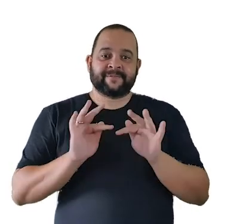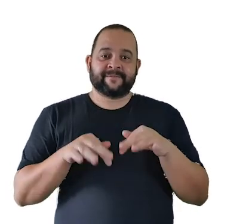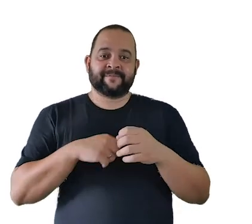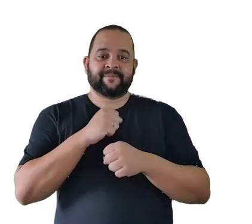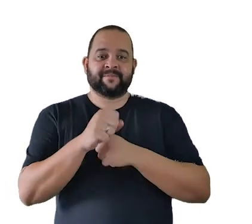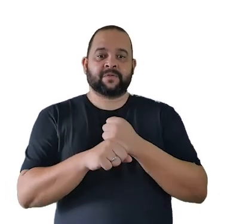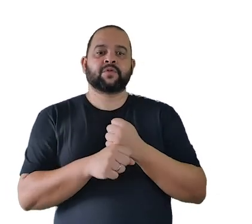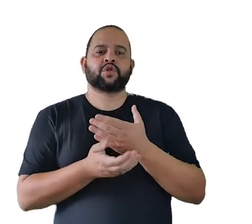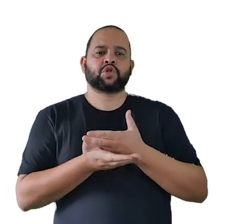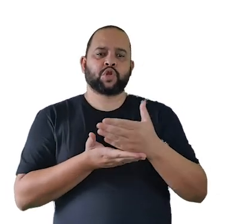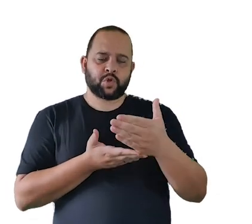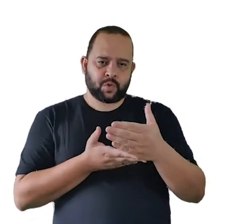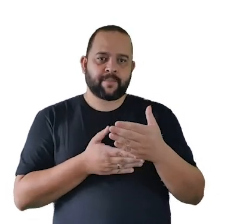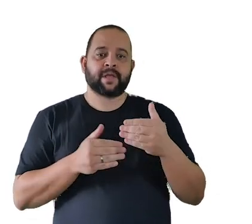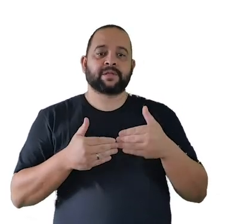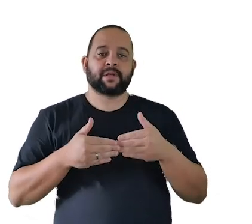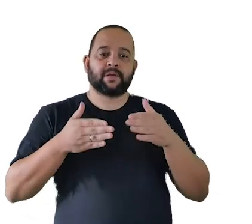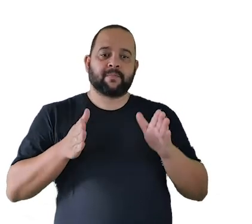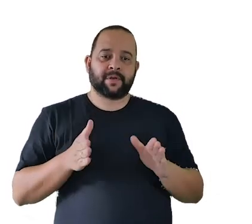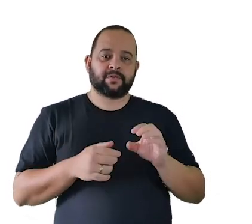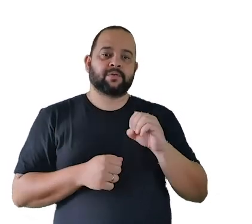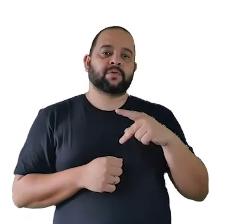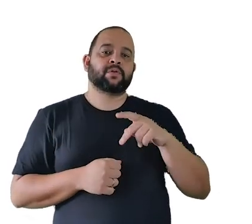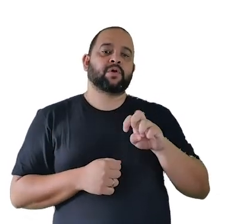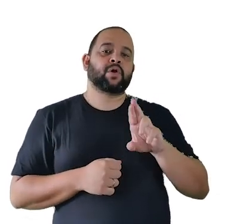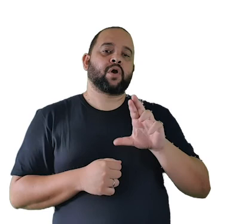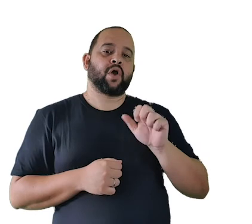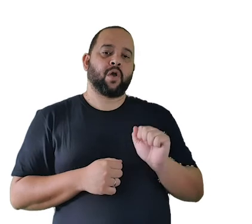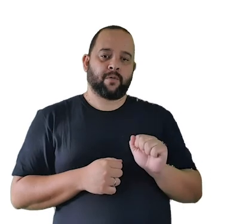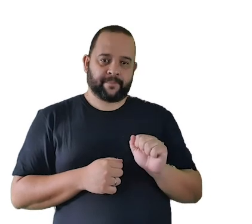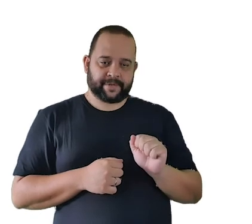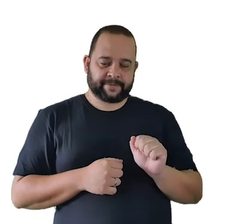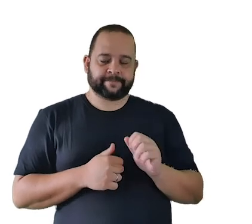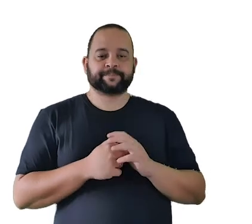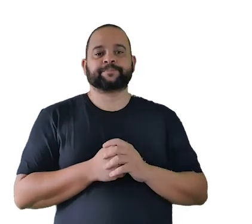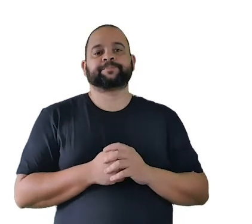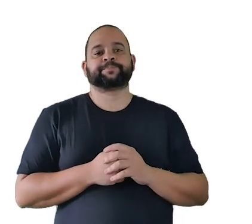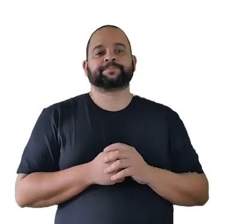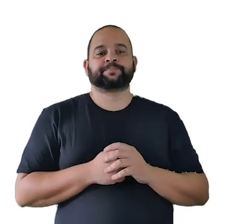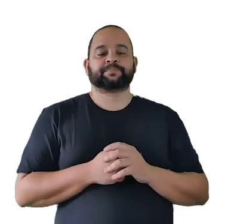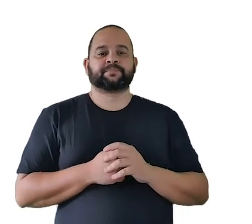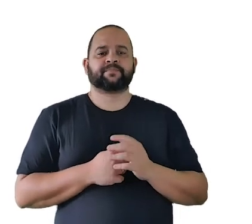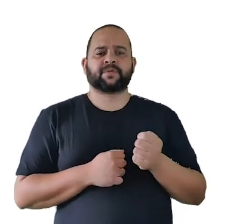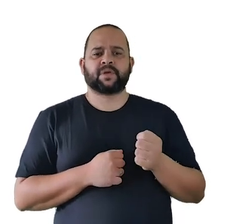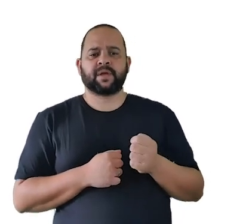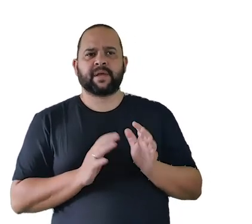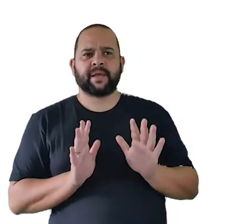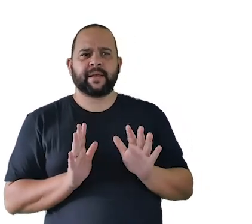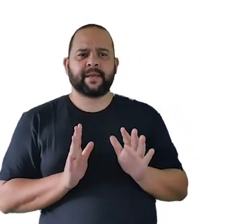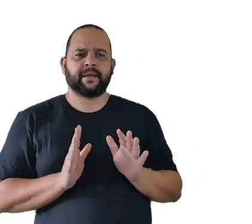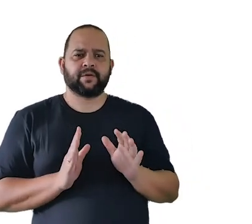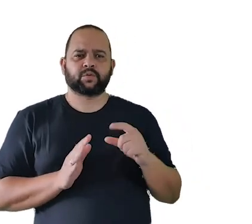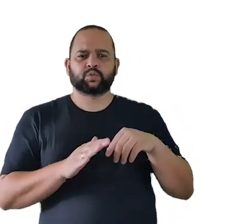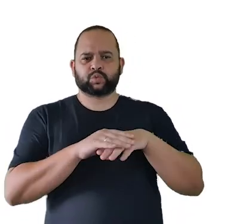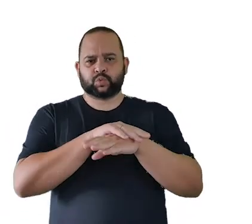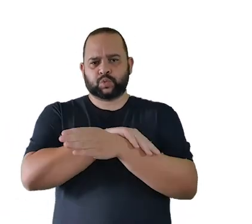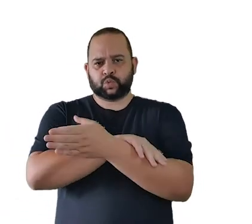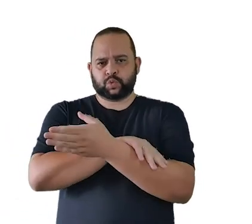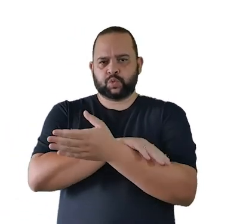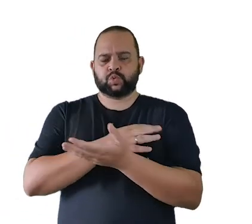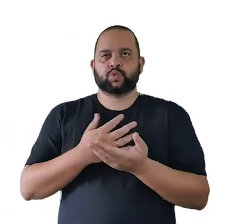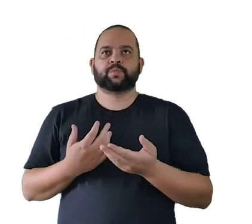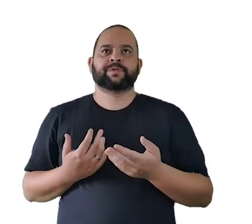começa com a abertura da ópera O Morcego de Richard Strauss é quase que uma tradição